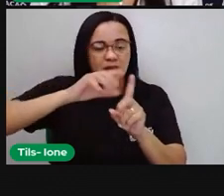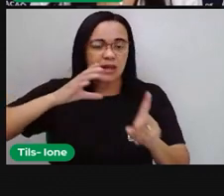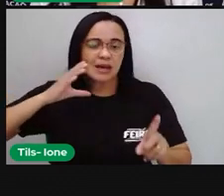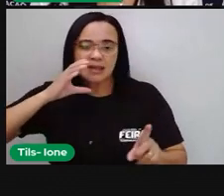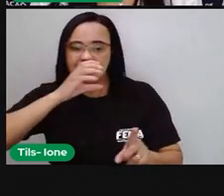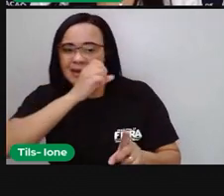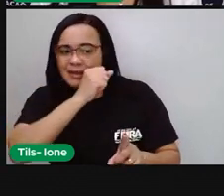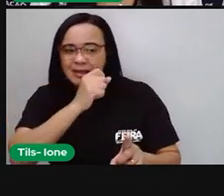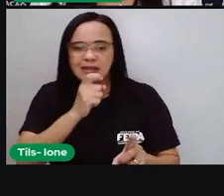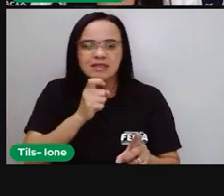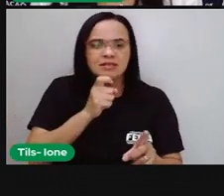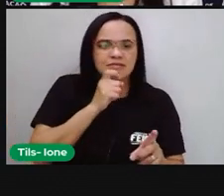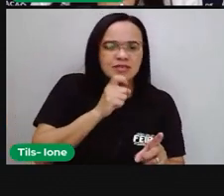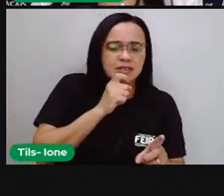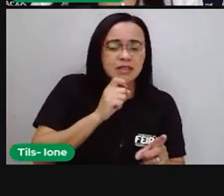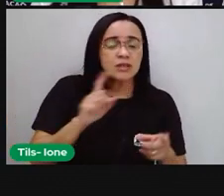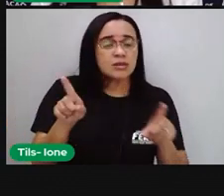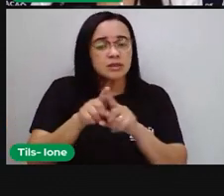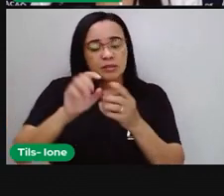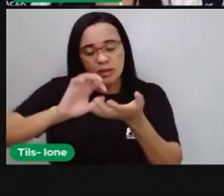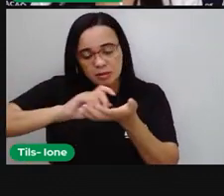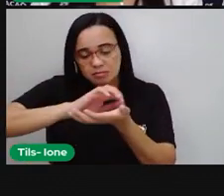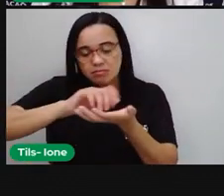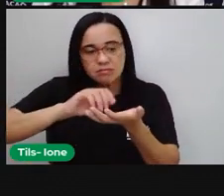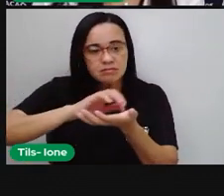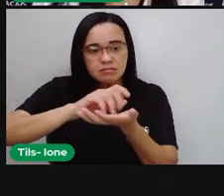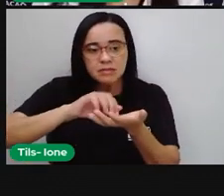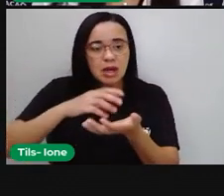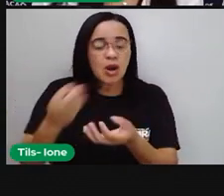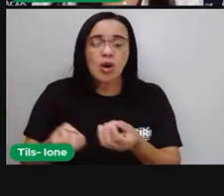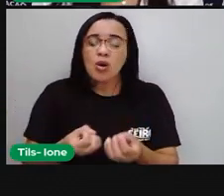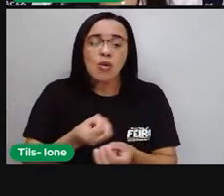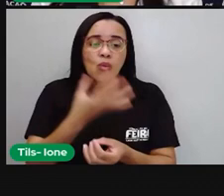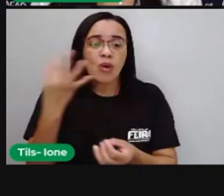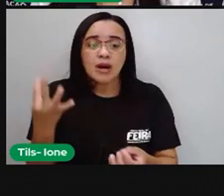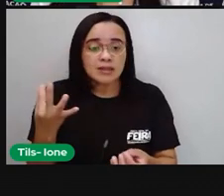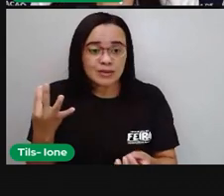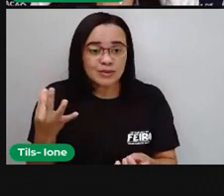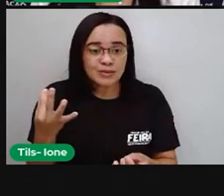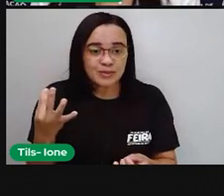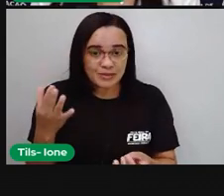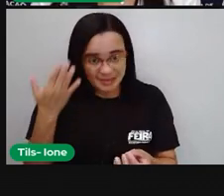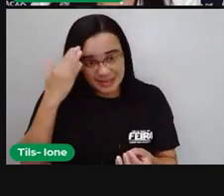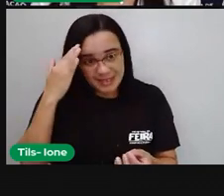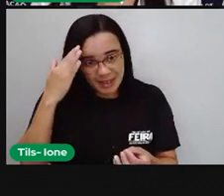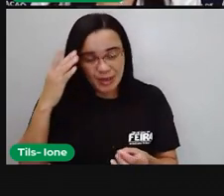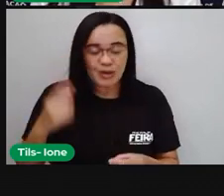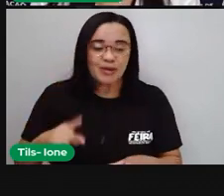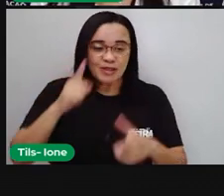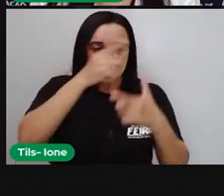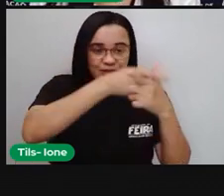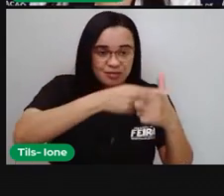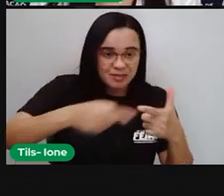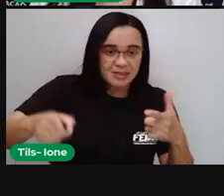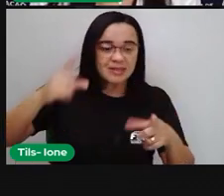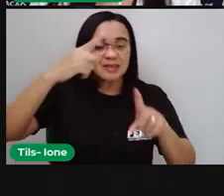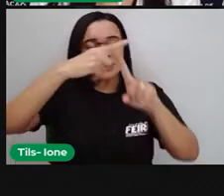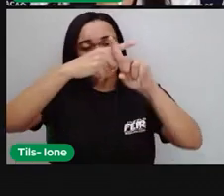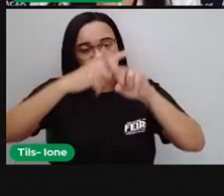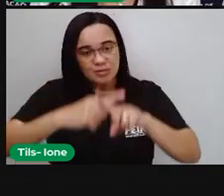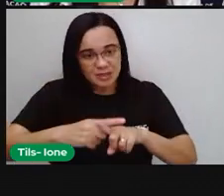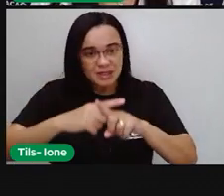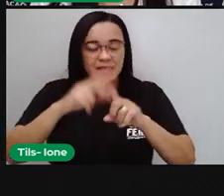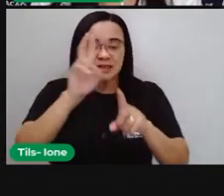próprios cálculos aí na calculadora, em alguma divisão, em alguma multiplicação que a gente for realizar, a gente